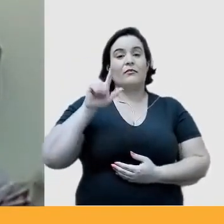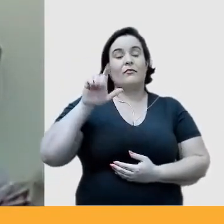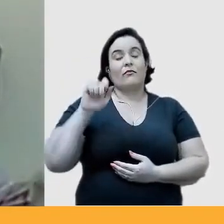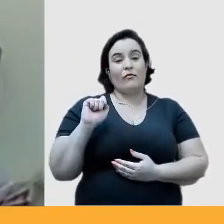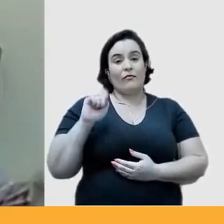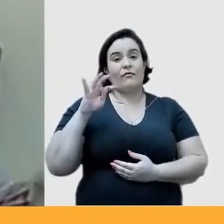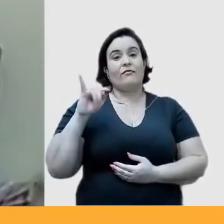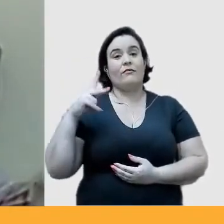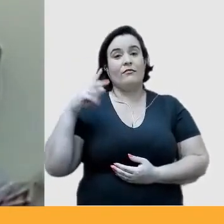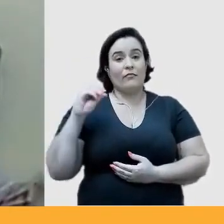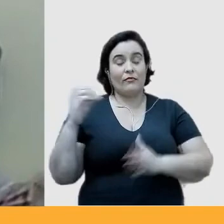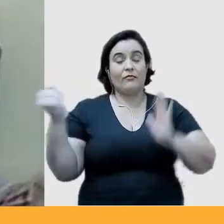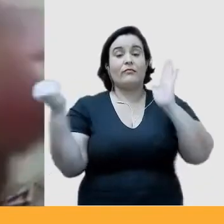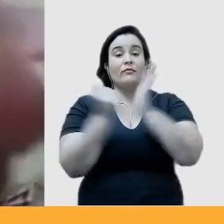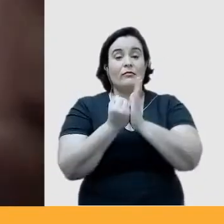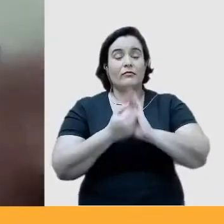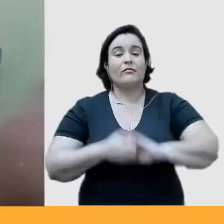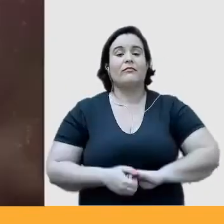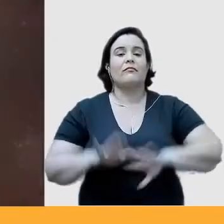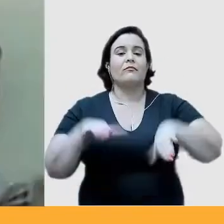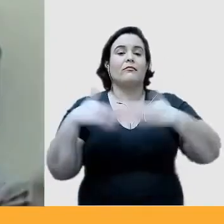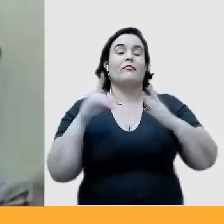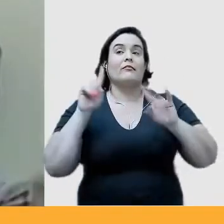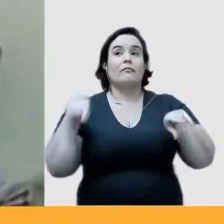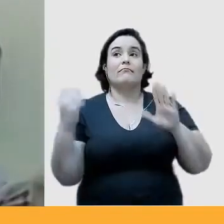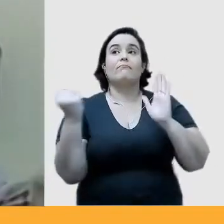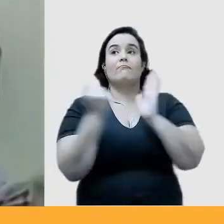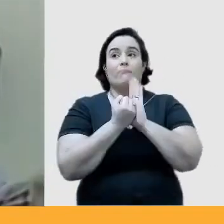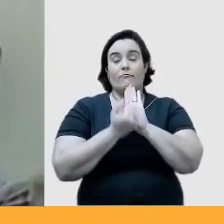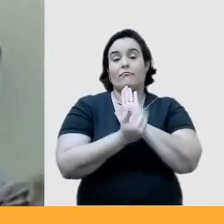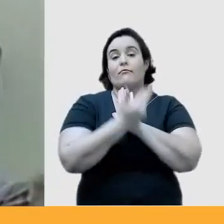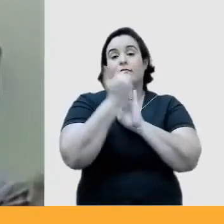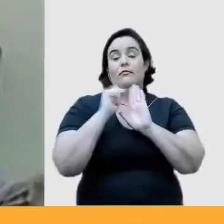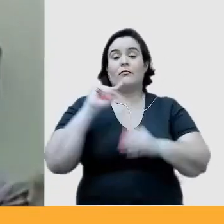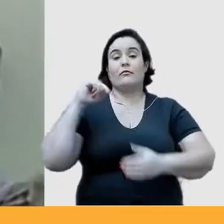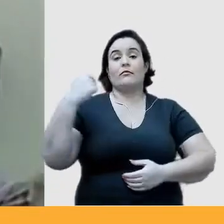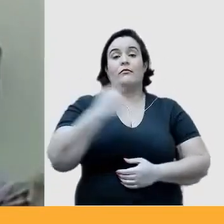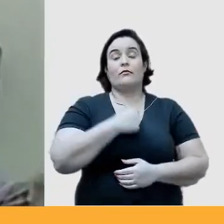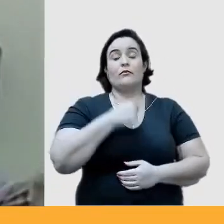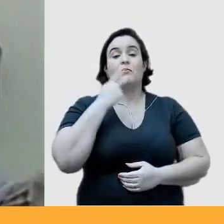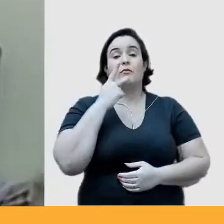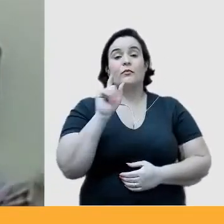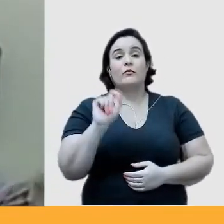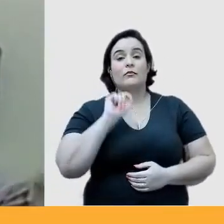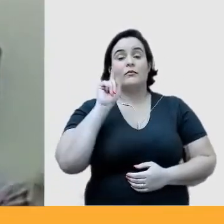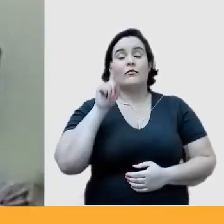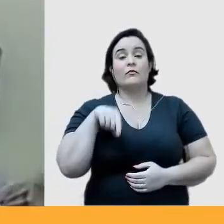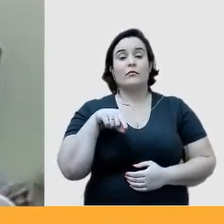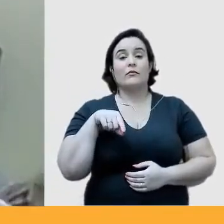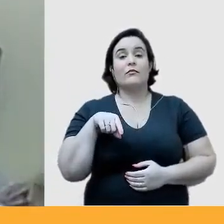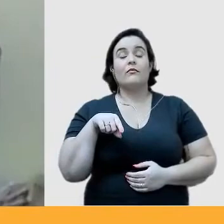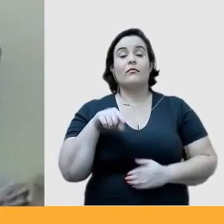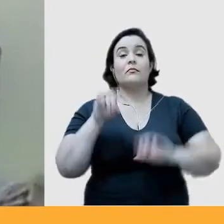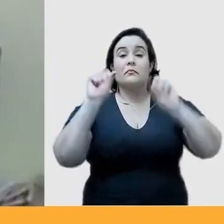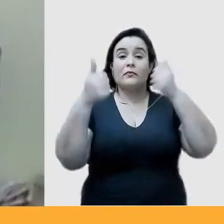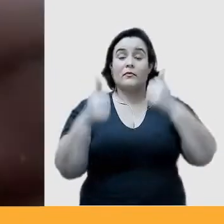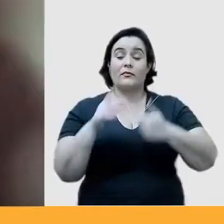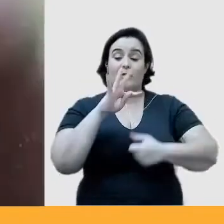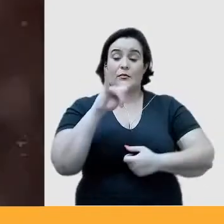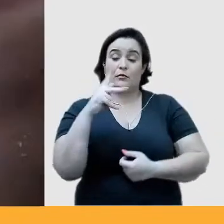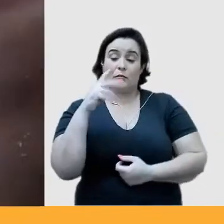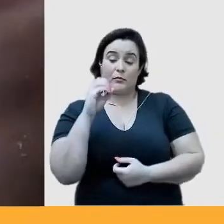como falamos logotipo nós estamos falando em imagens tipográficas